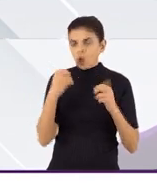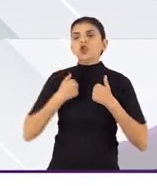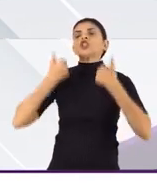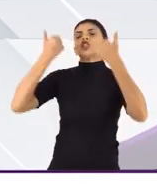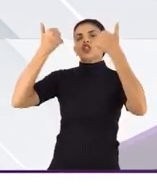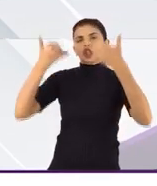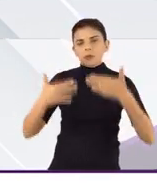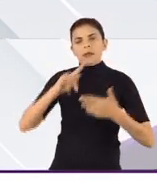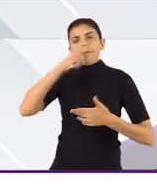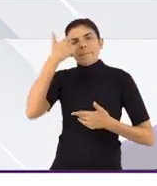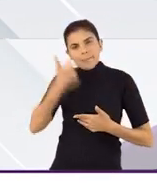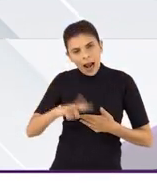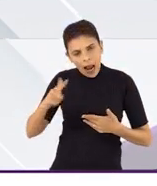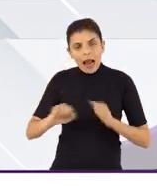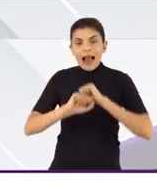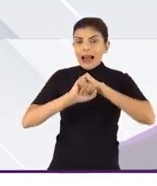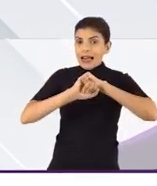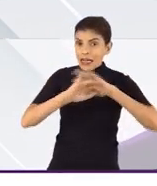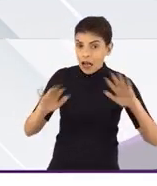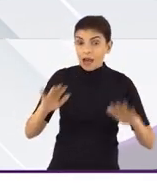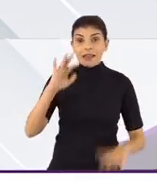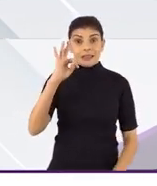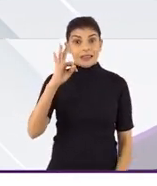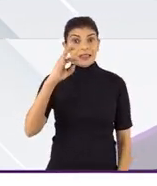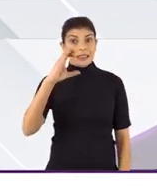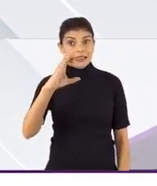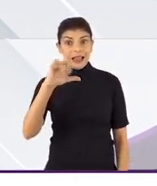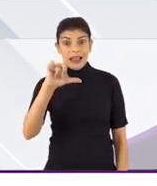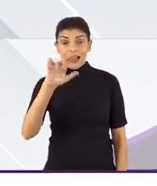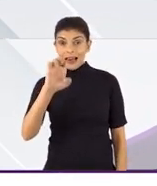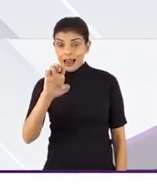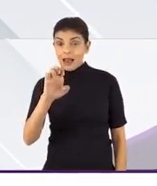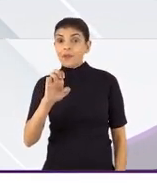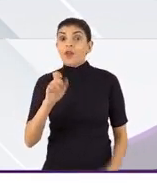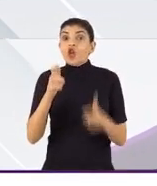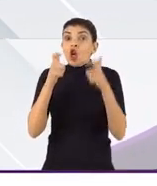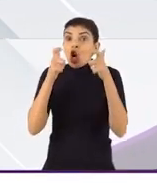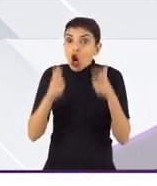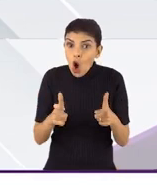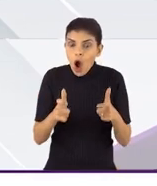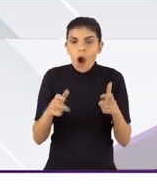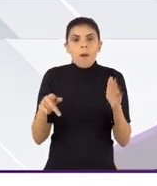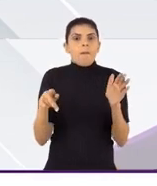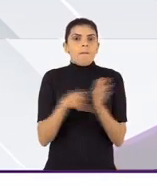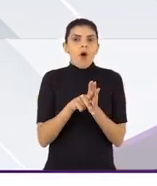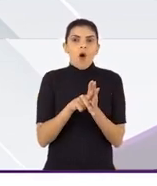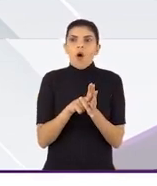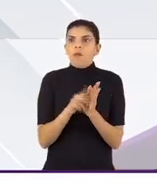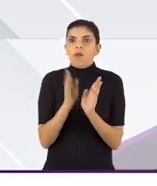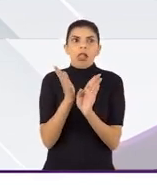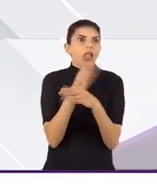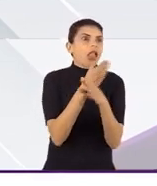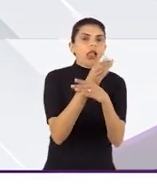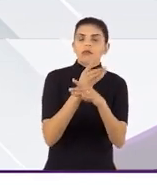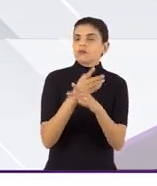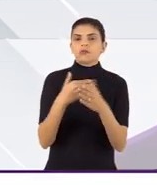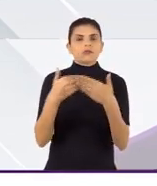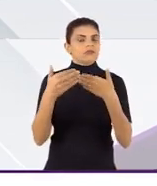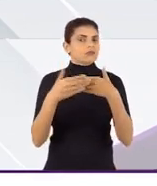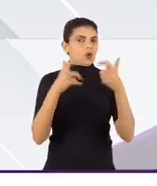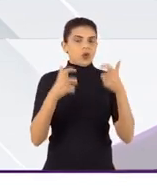esclarecimentos. Este consentimento deve ser feito num local apropriado,